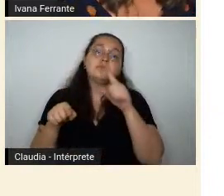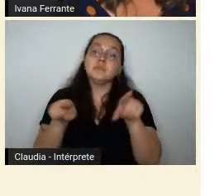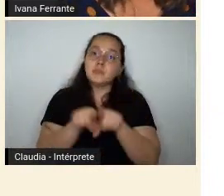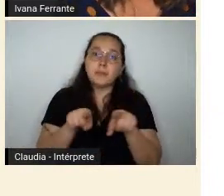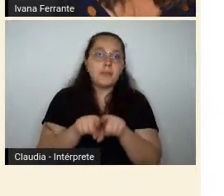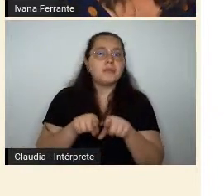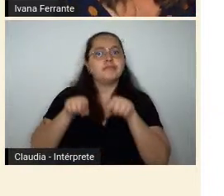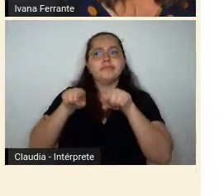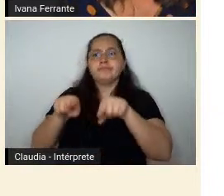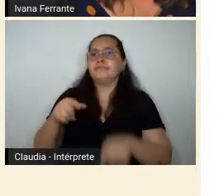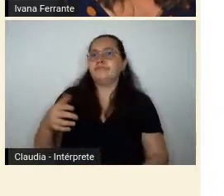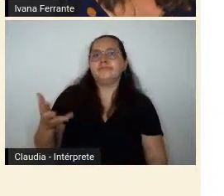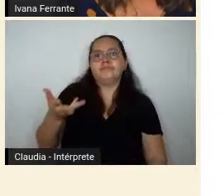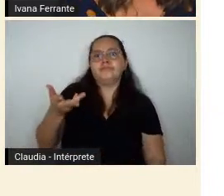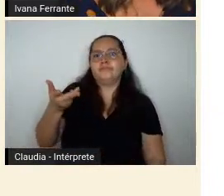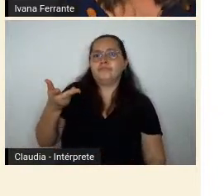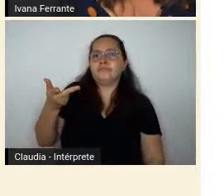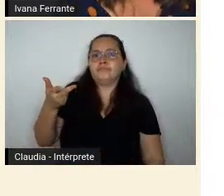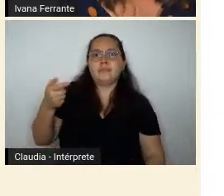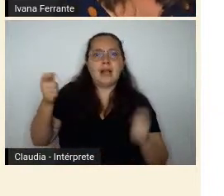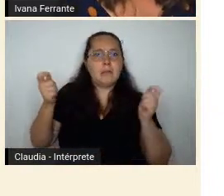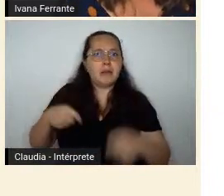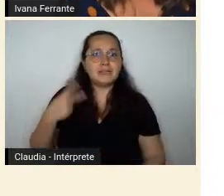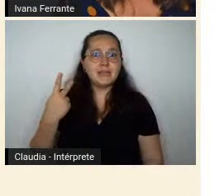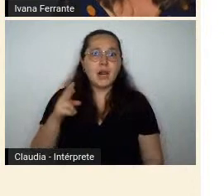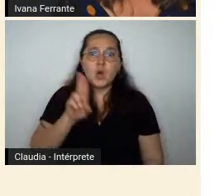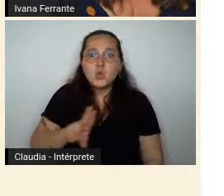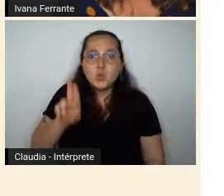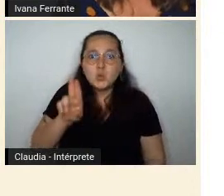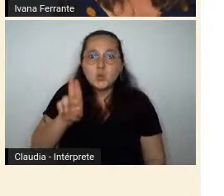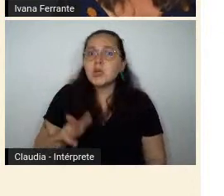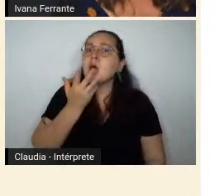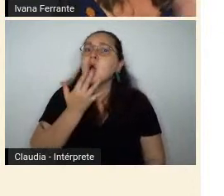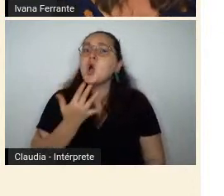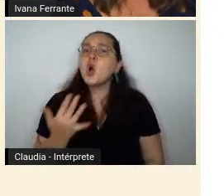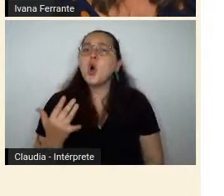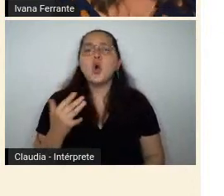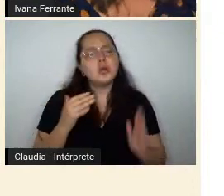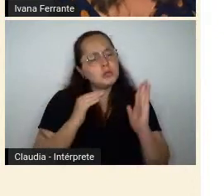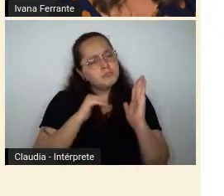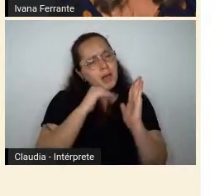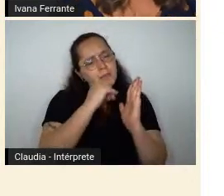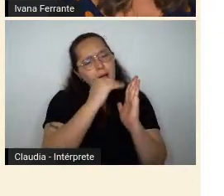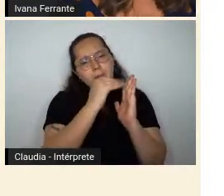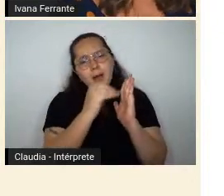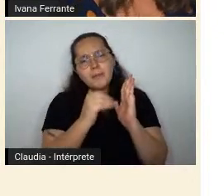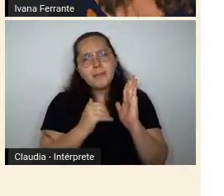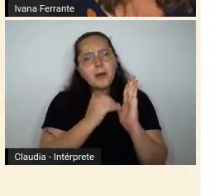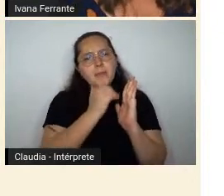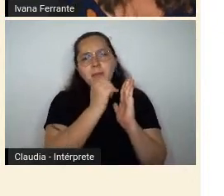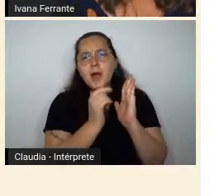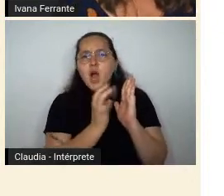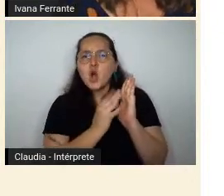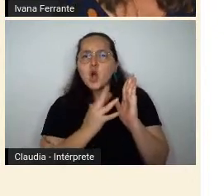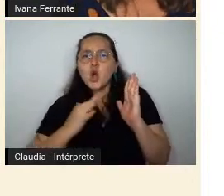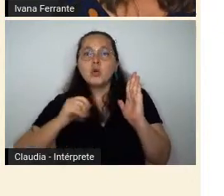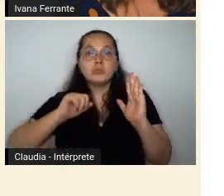de colorir, pela coloração diferente que ela traz para a sua arte.